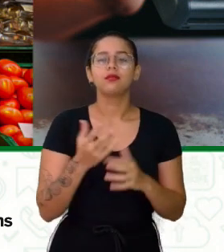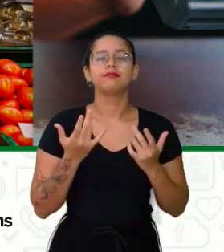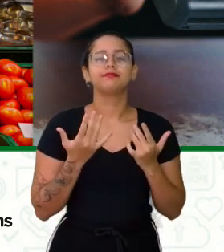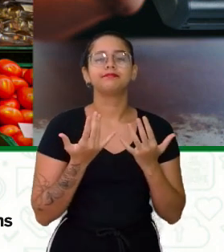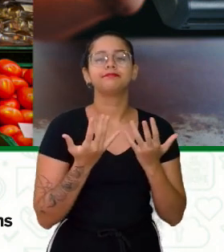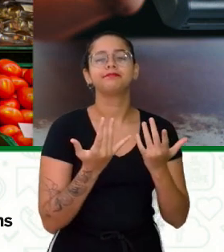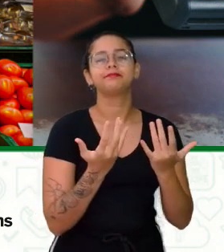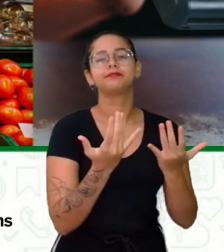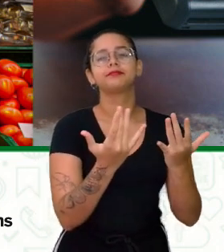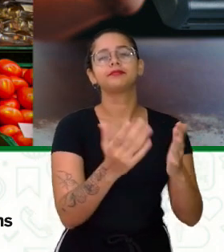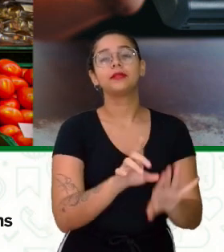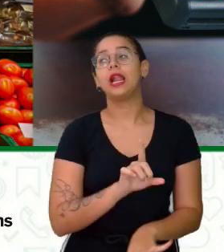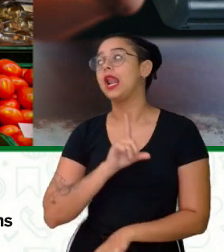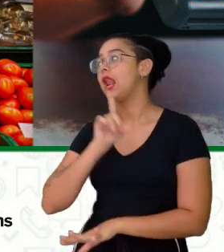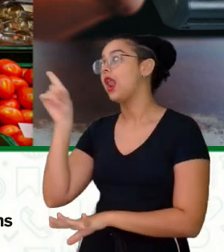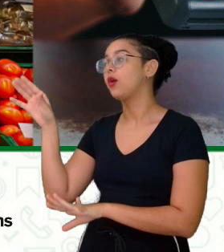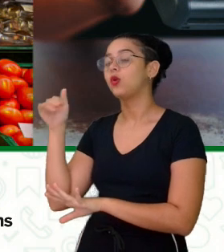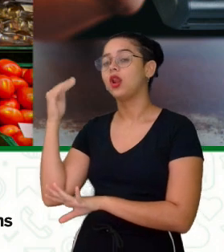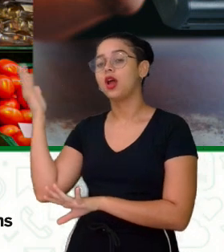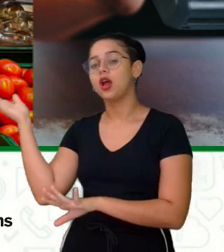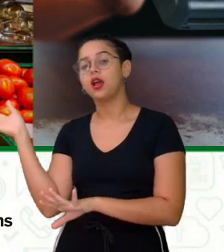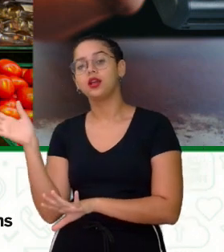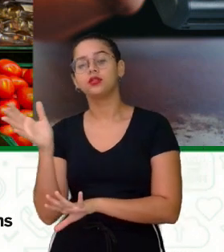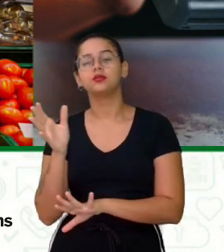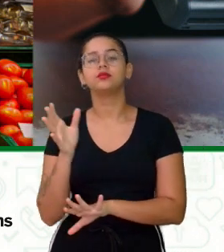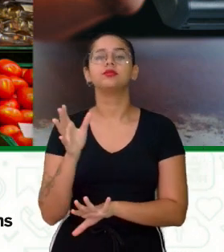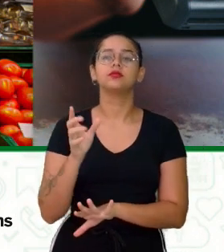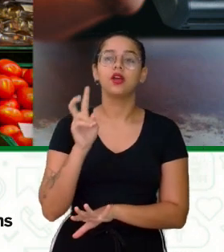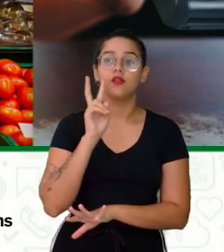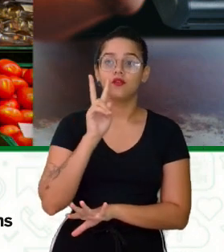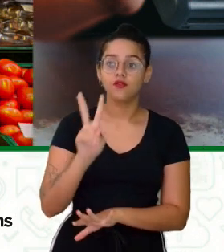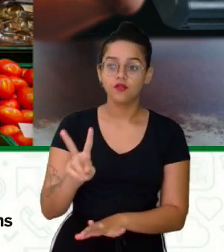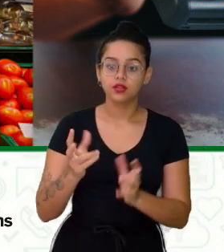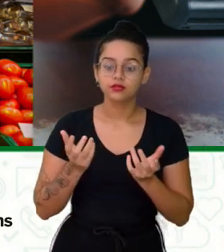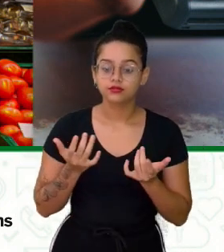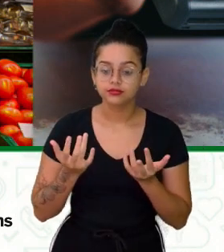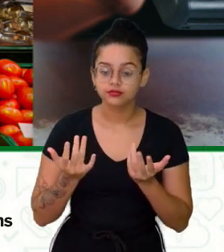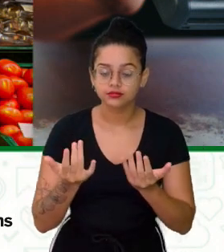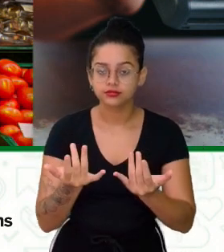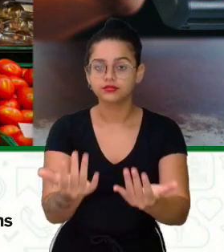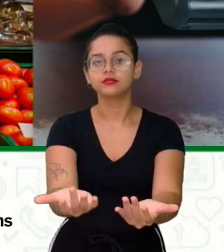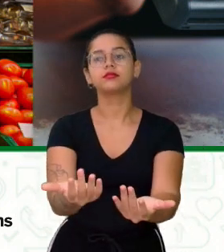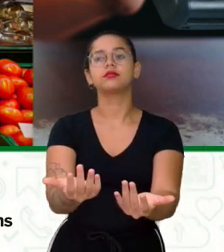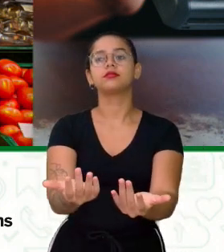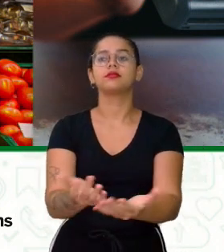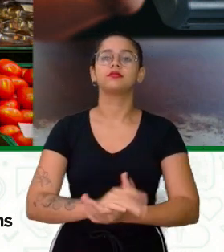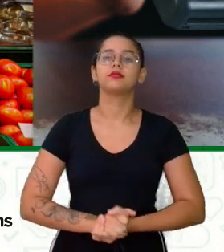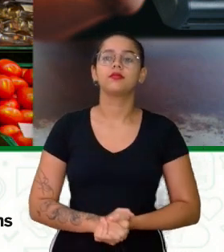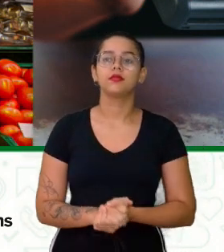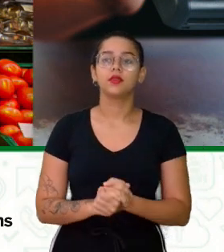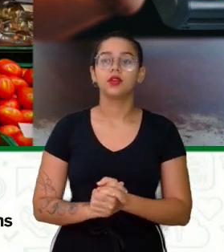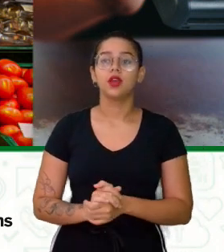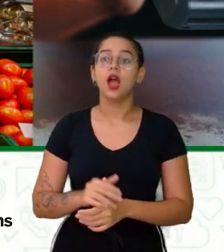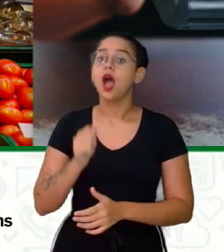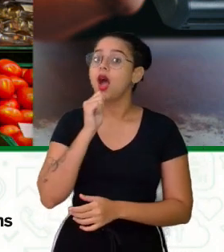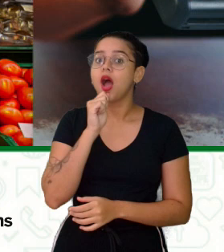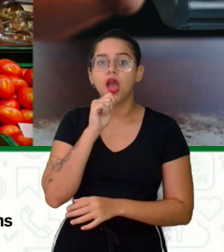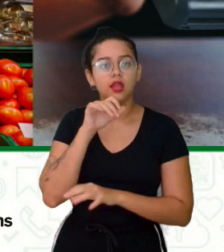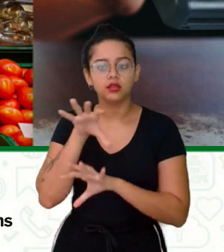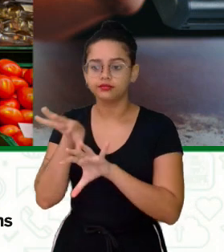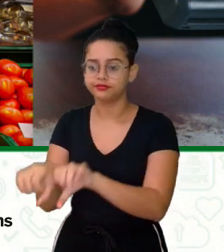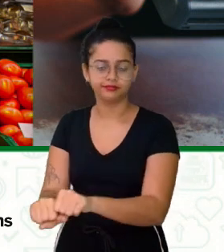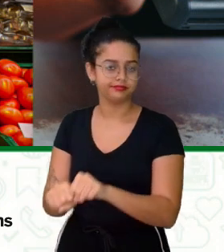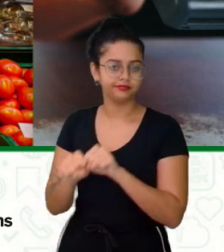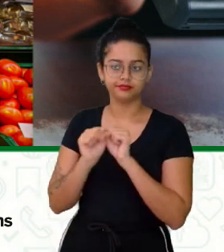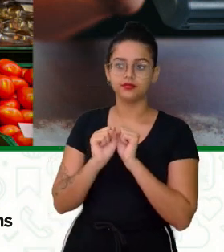vitória Lá do outro lado da tela O canto esquerdo Está vendo ali a plantação Então ou seja Não foi colhido ainda Vai